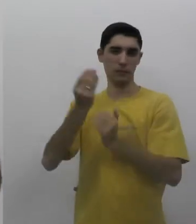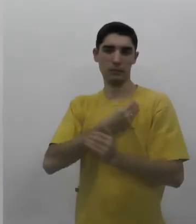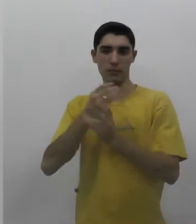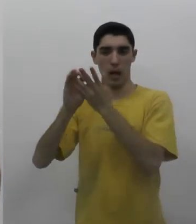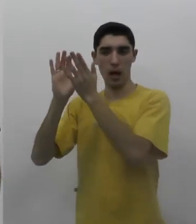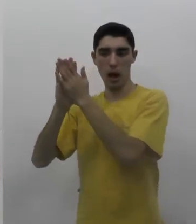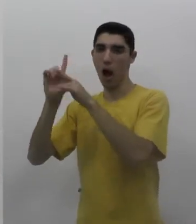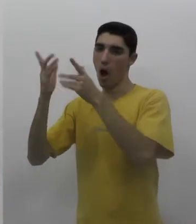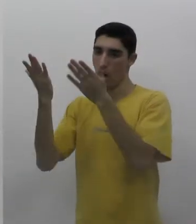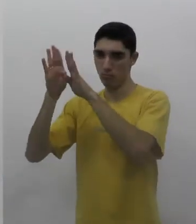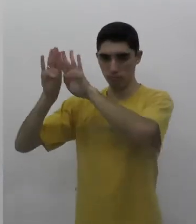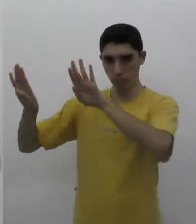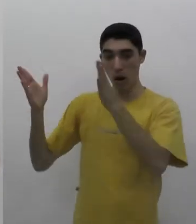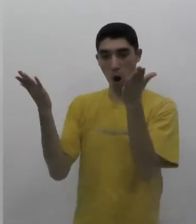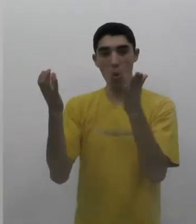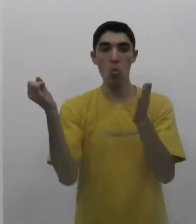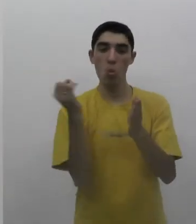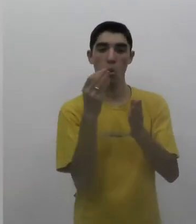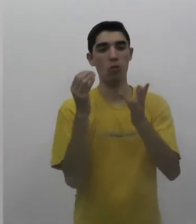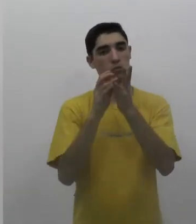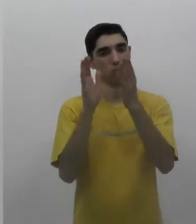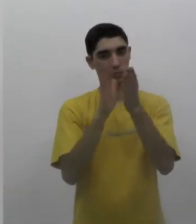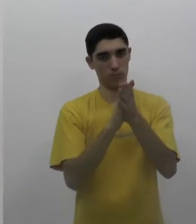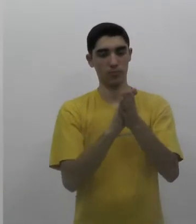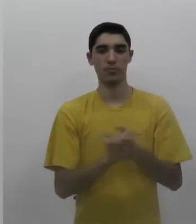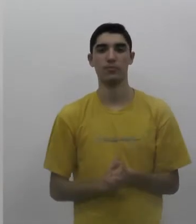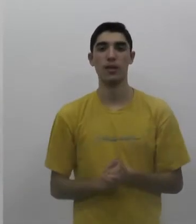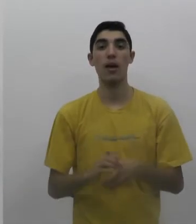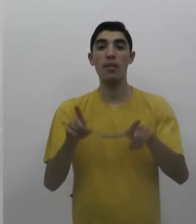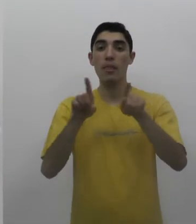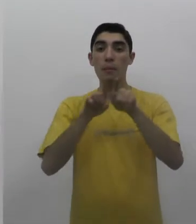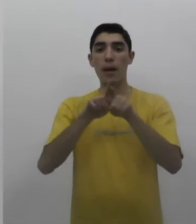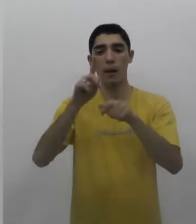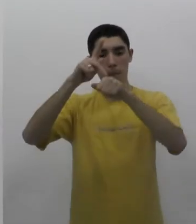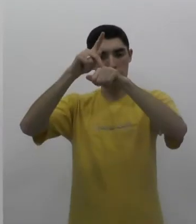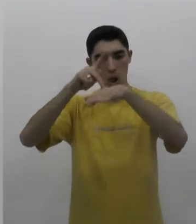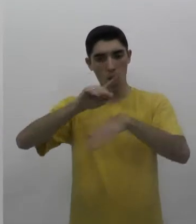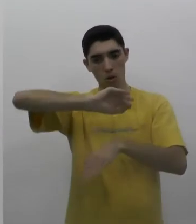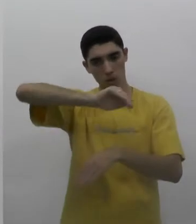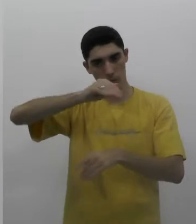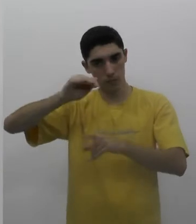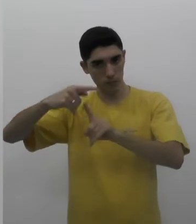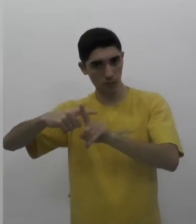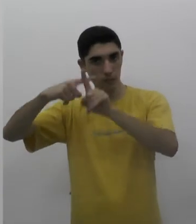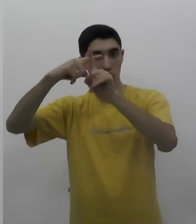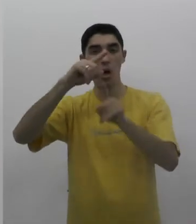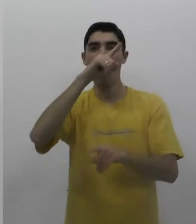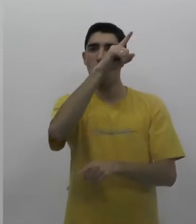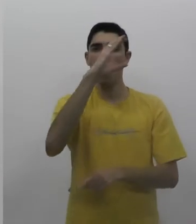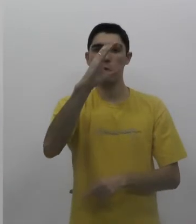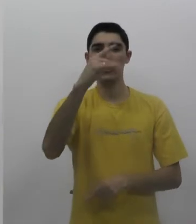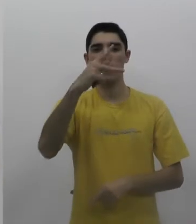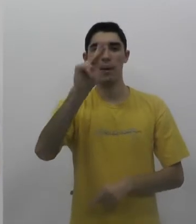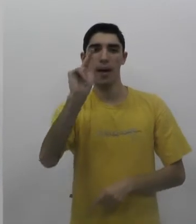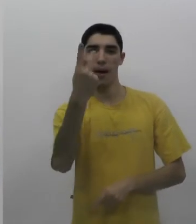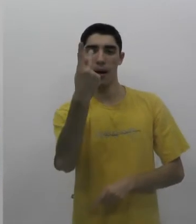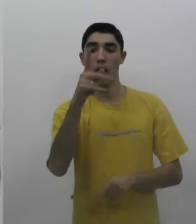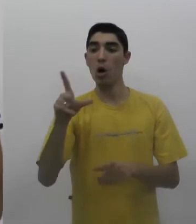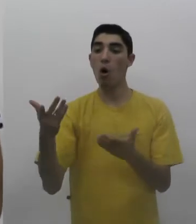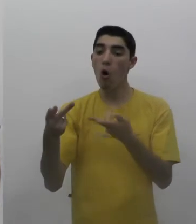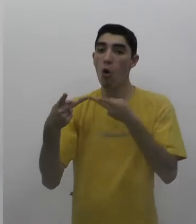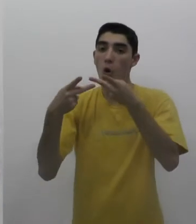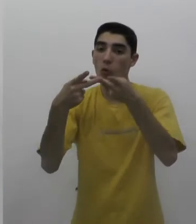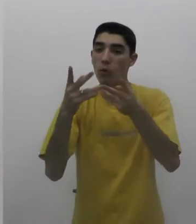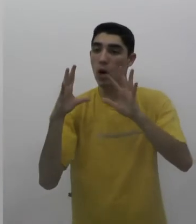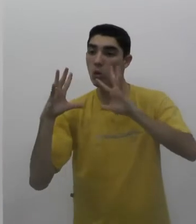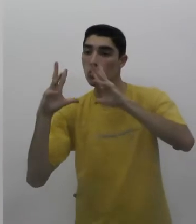em um outro relacionamento. E o Centro de Promoção Humana da Paróquia Nossa Senhora do Perpétuo Socorro, o CPH, convida a todos para